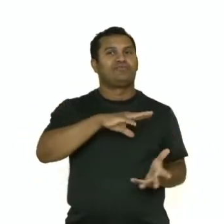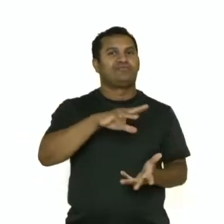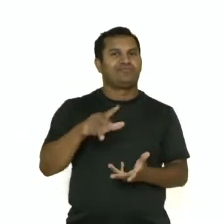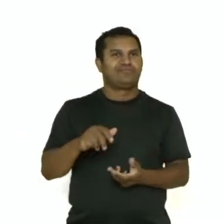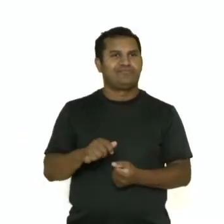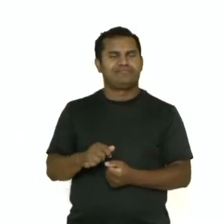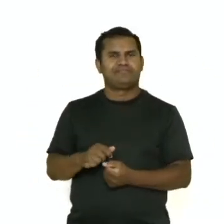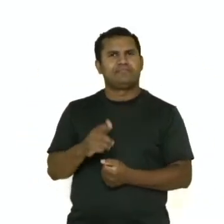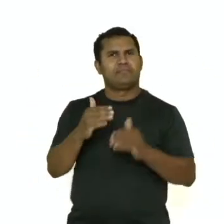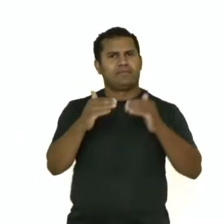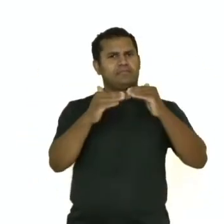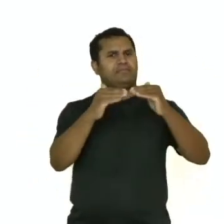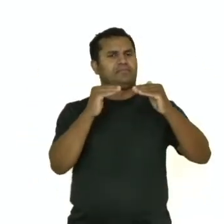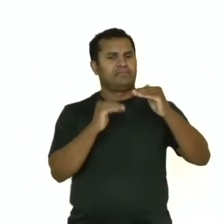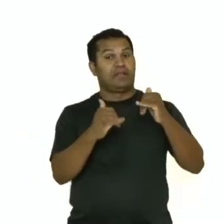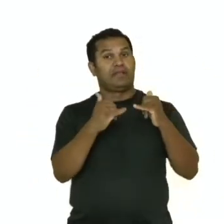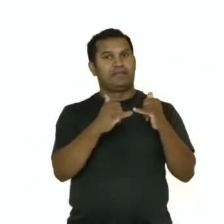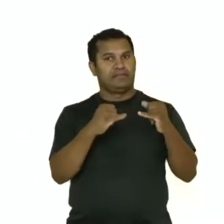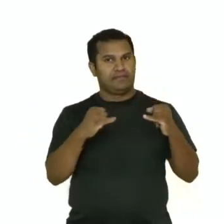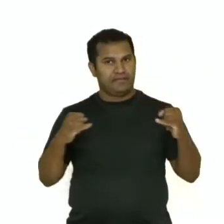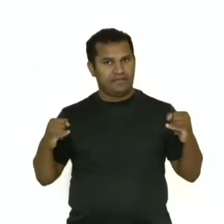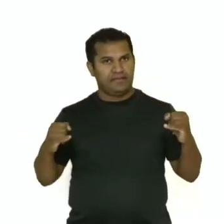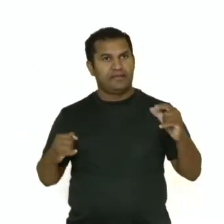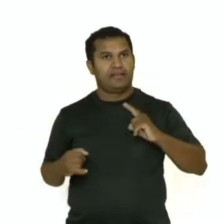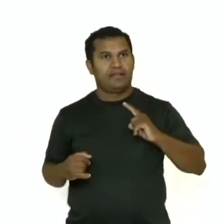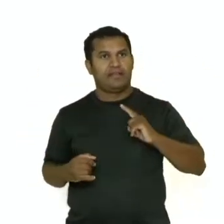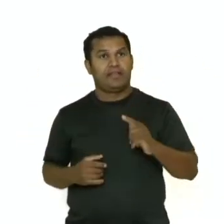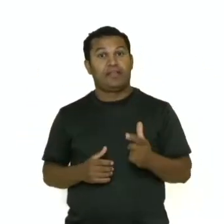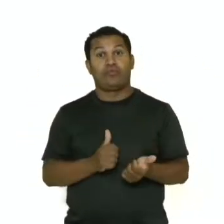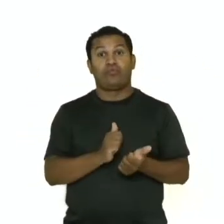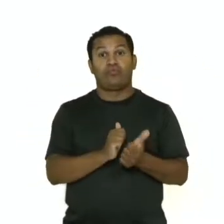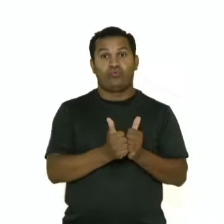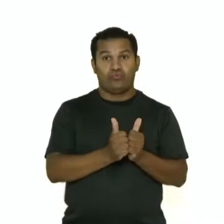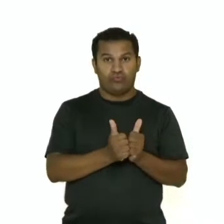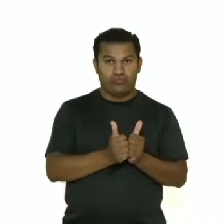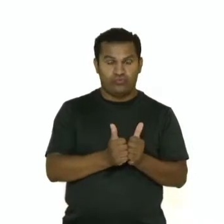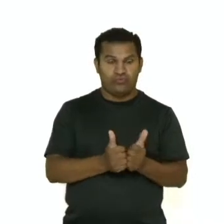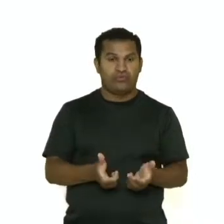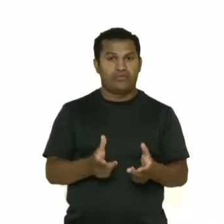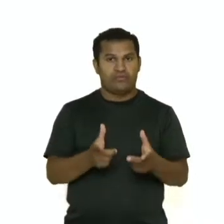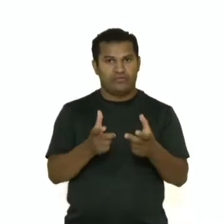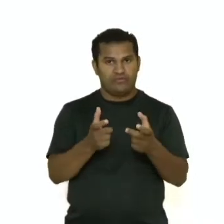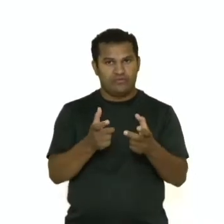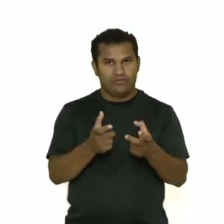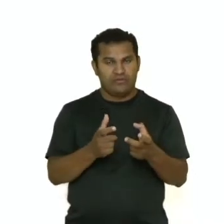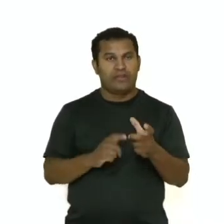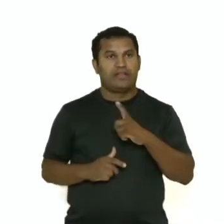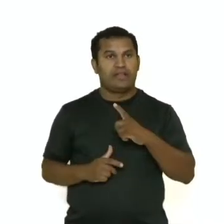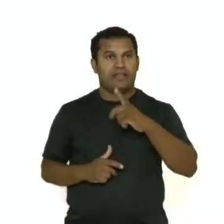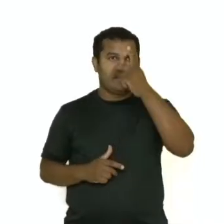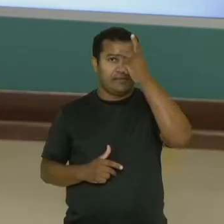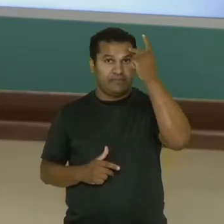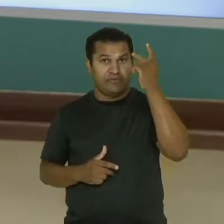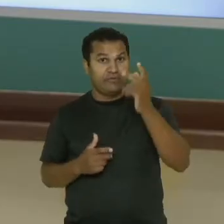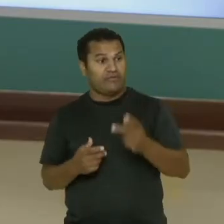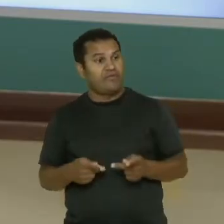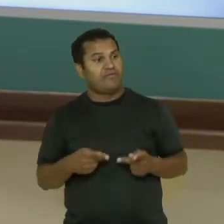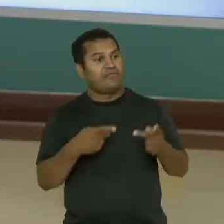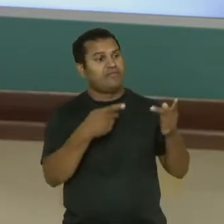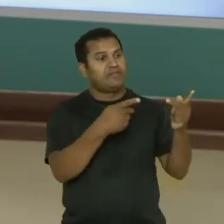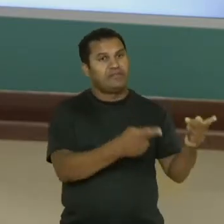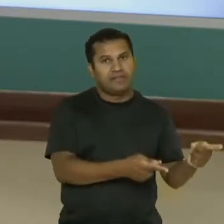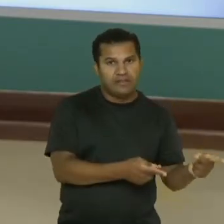já conseguem reproduzir as sensações de visitar outros países e culturas. Será que vai chegar o dia em que trocaremos o turismo